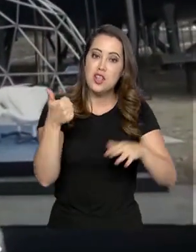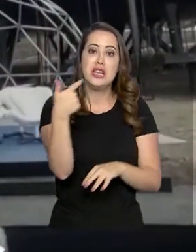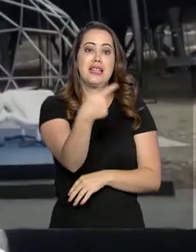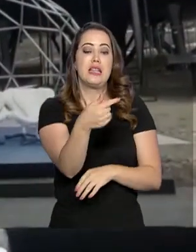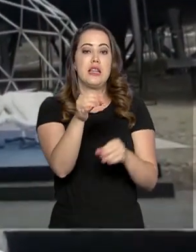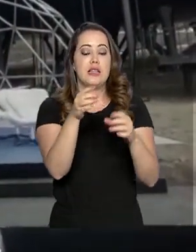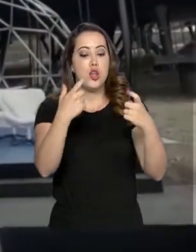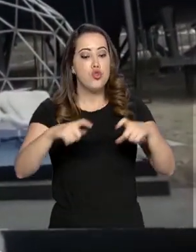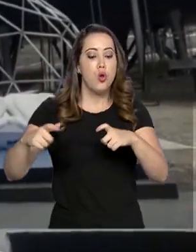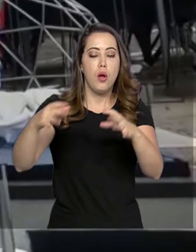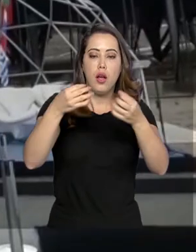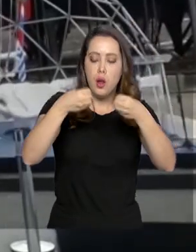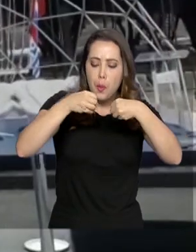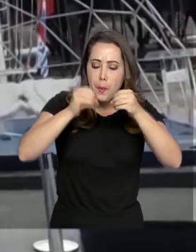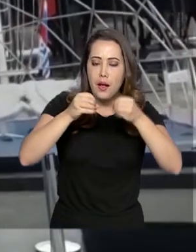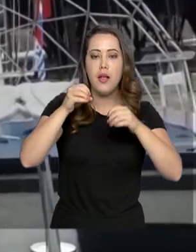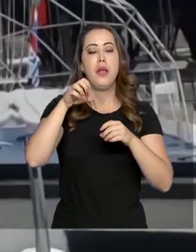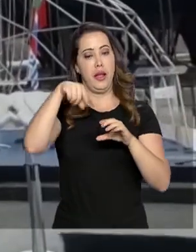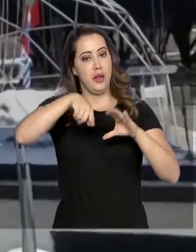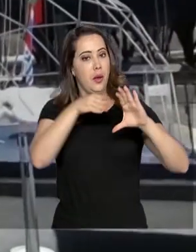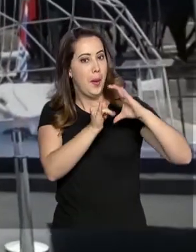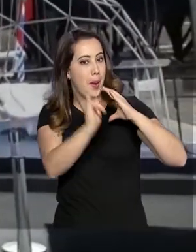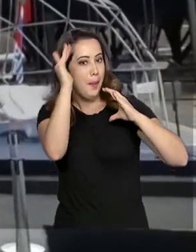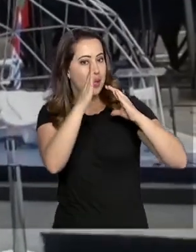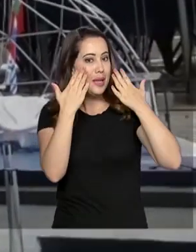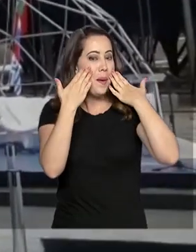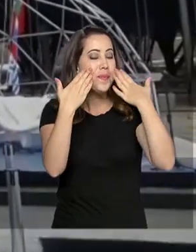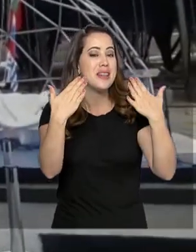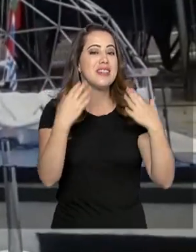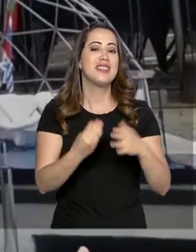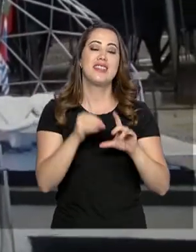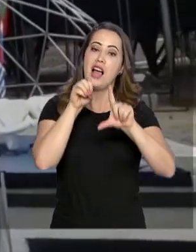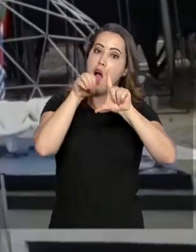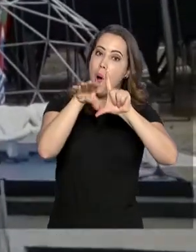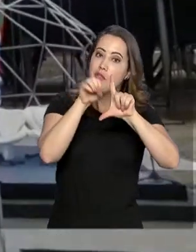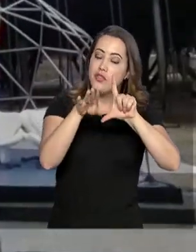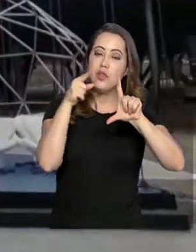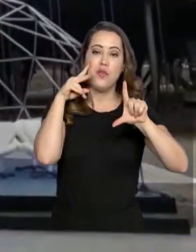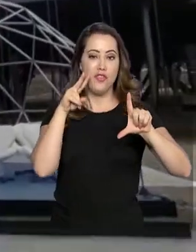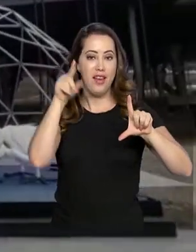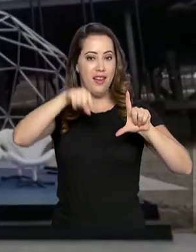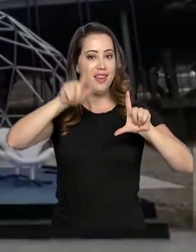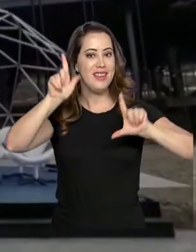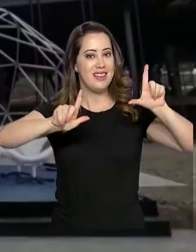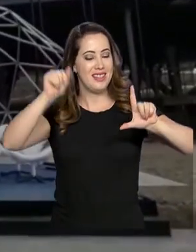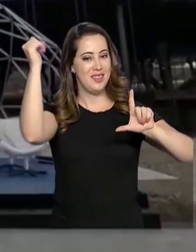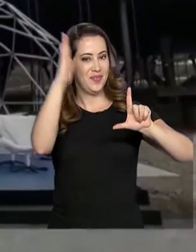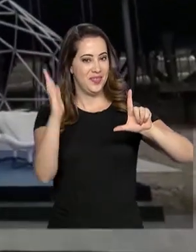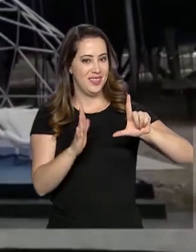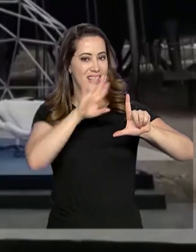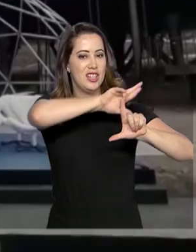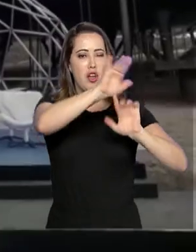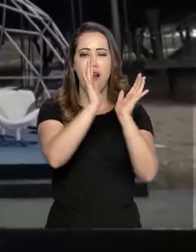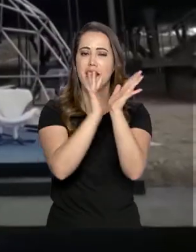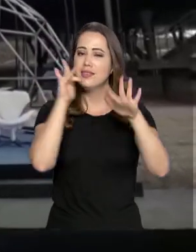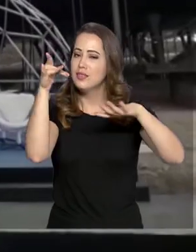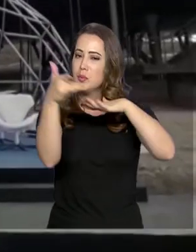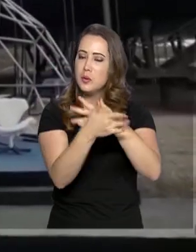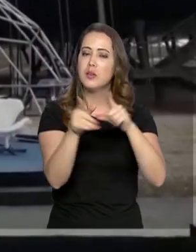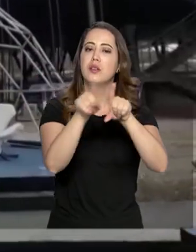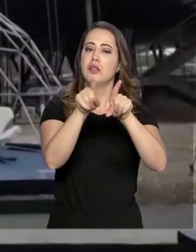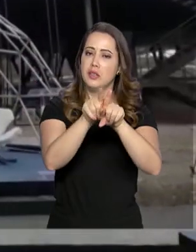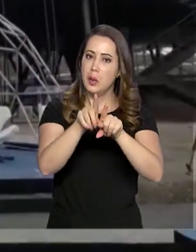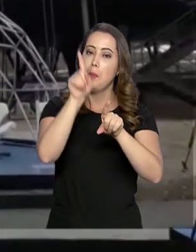laboratórios. A EBC vai transmitir toda essa cerimônia ao vivo. Você poderá acompanhar pela TV Brasil, pelas redes sociais da EBC